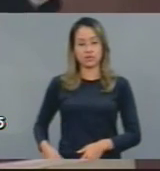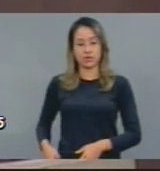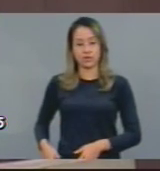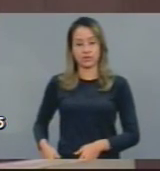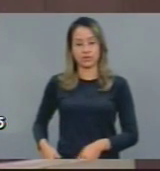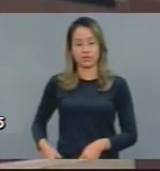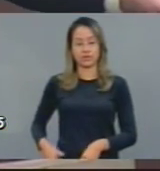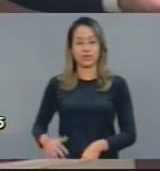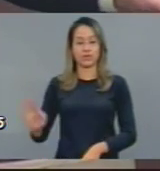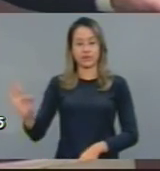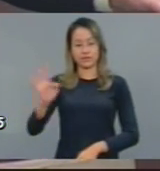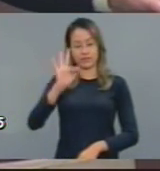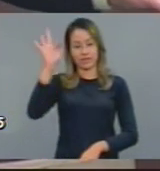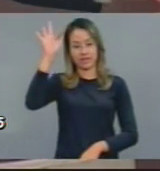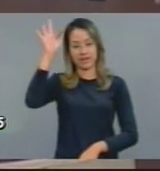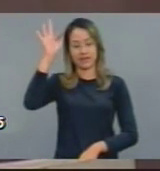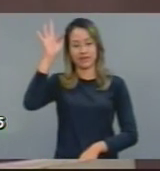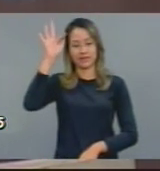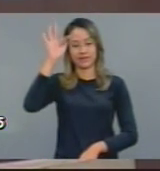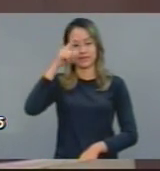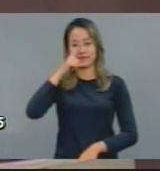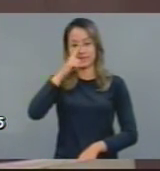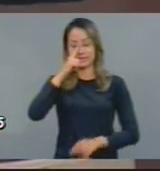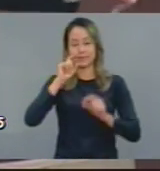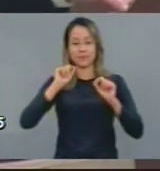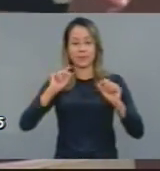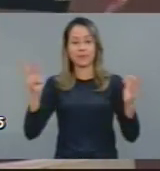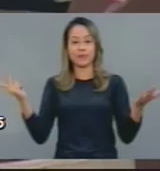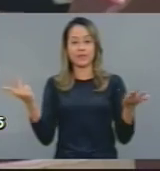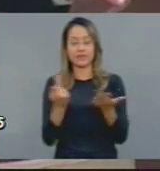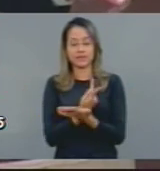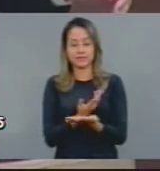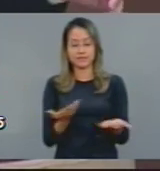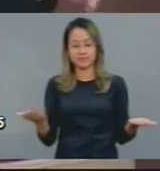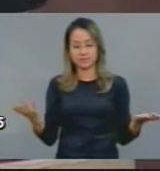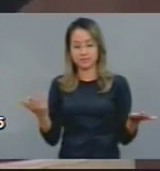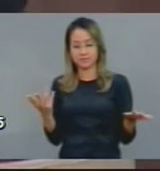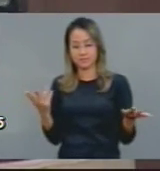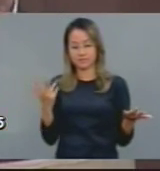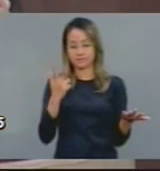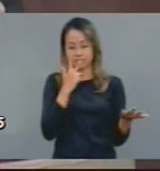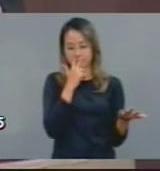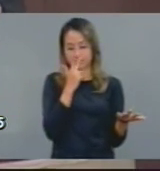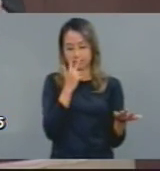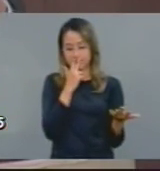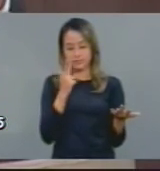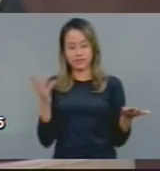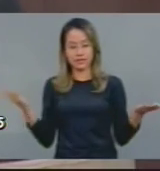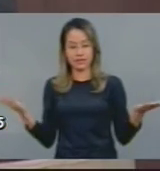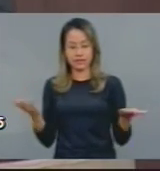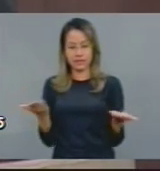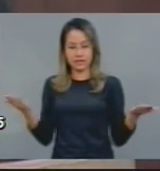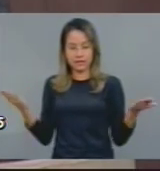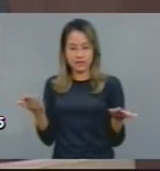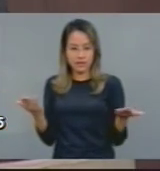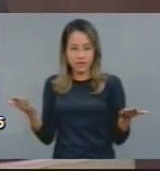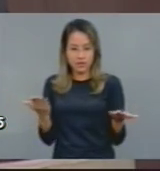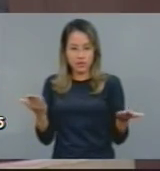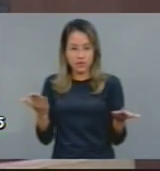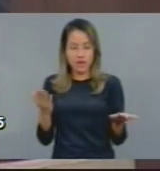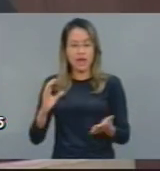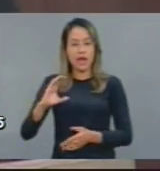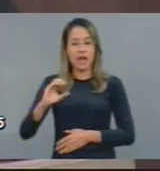são feitos para manter intactos os ganhos do grande capital